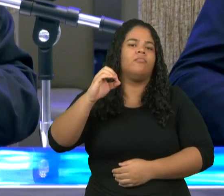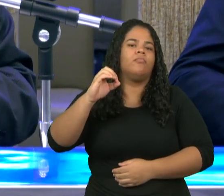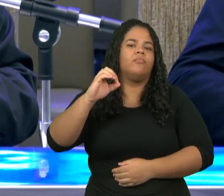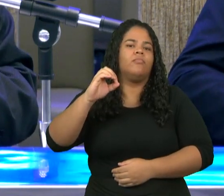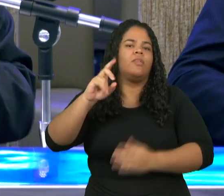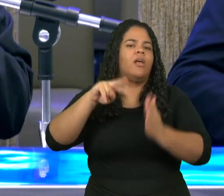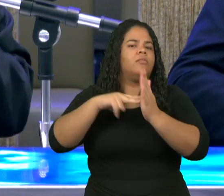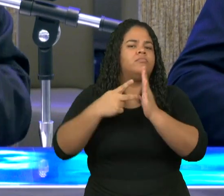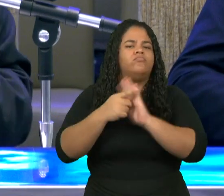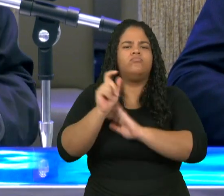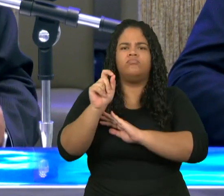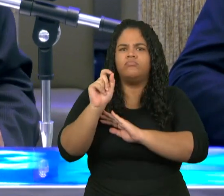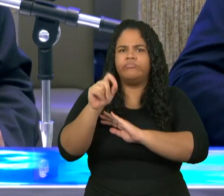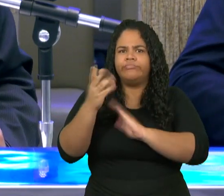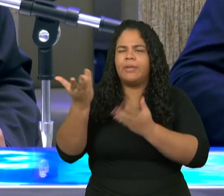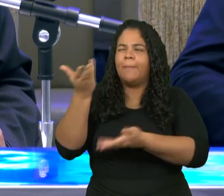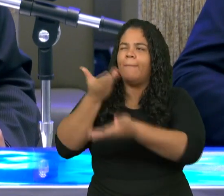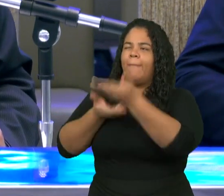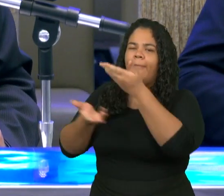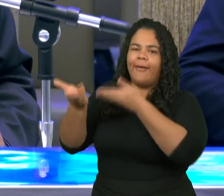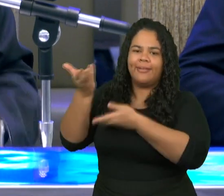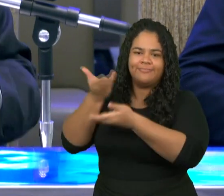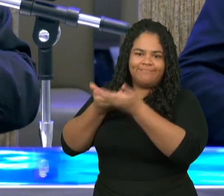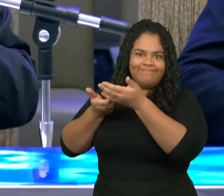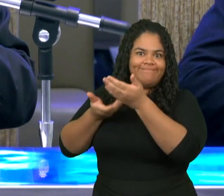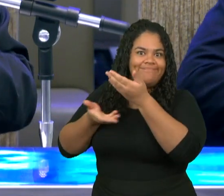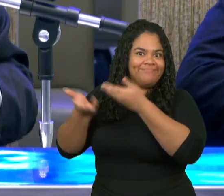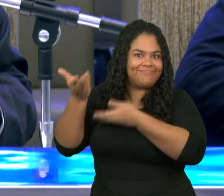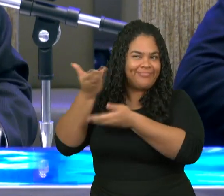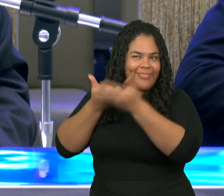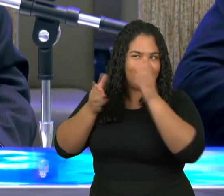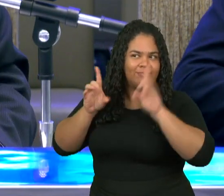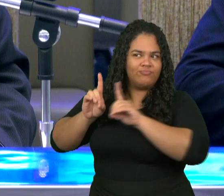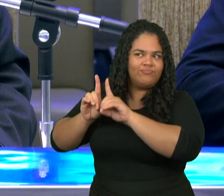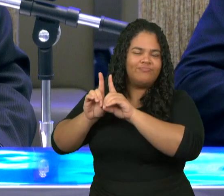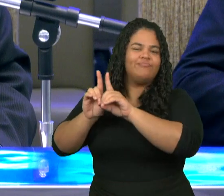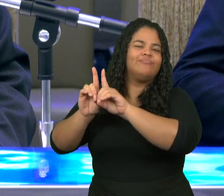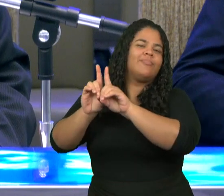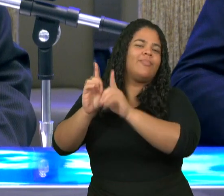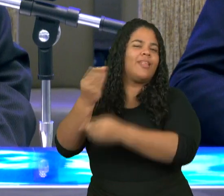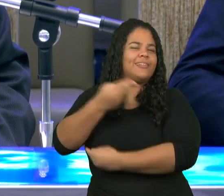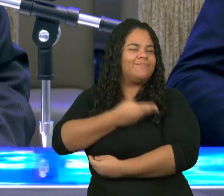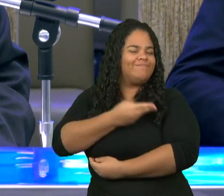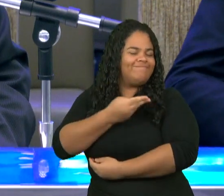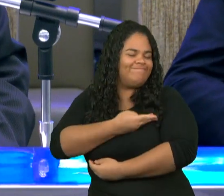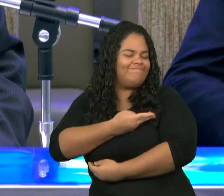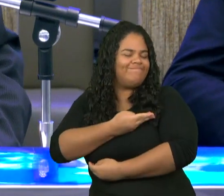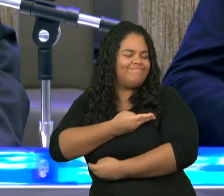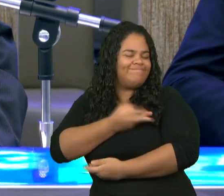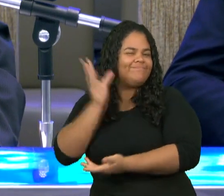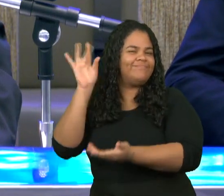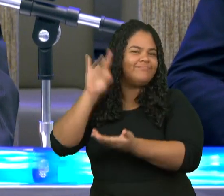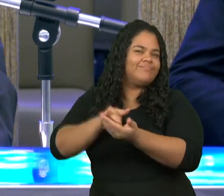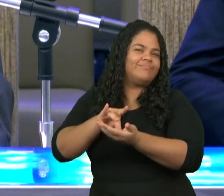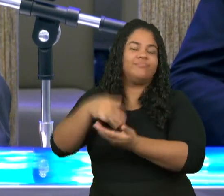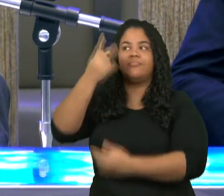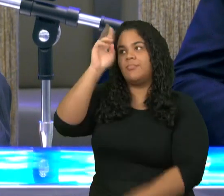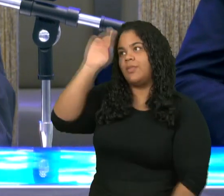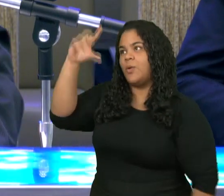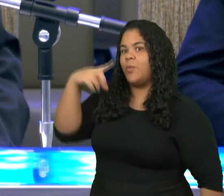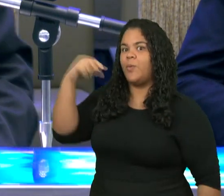ideia de participação de companheirismo Deus nos chamou para